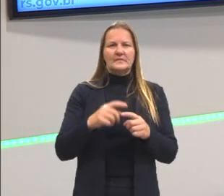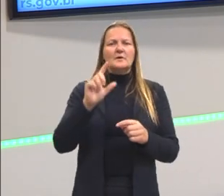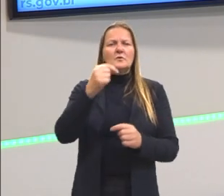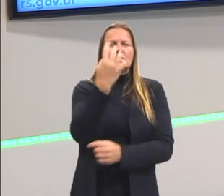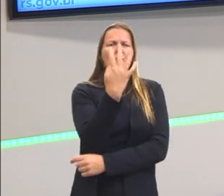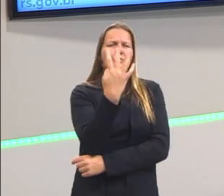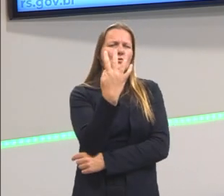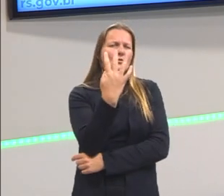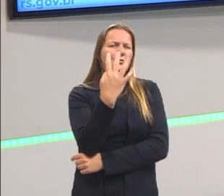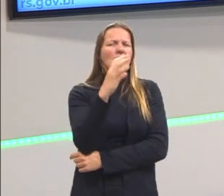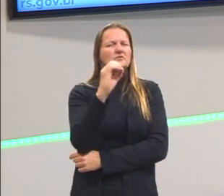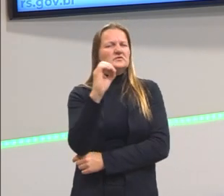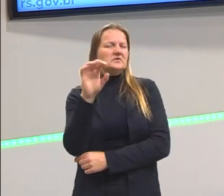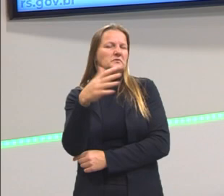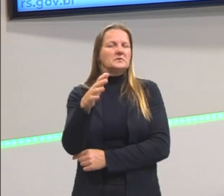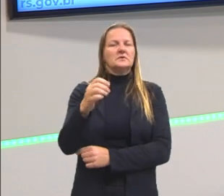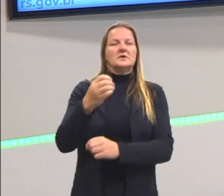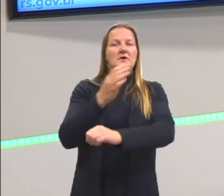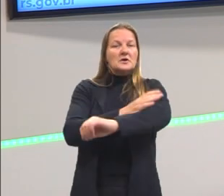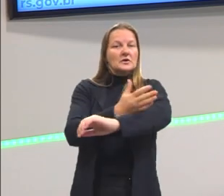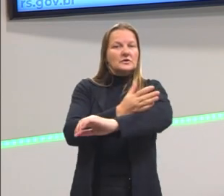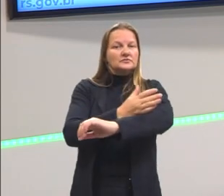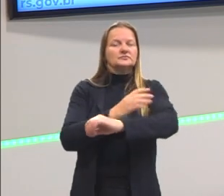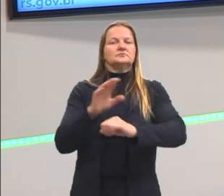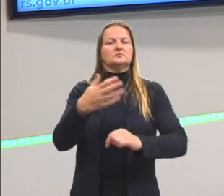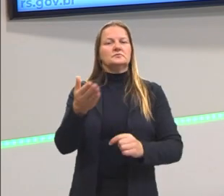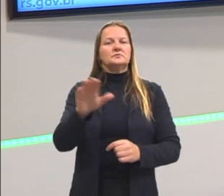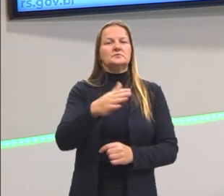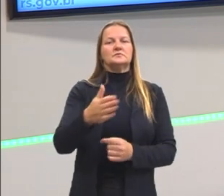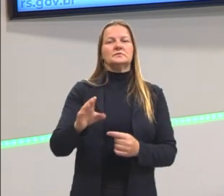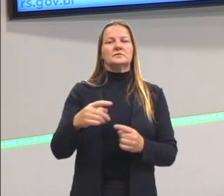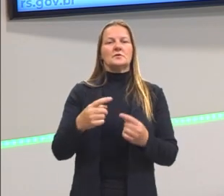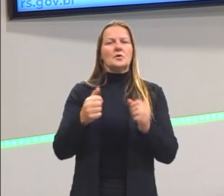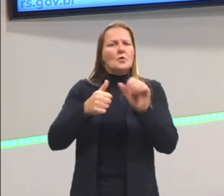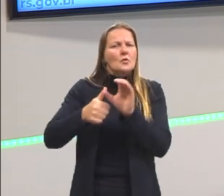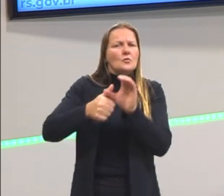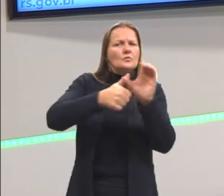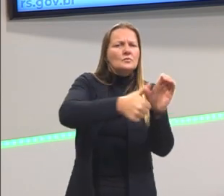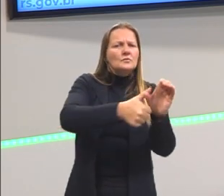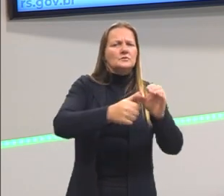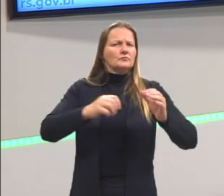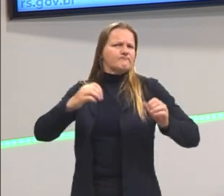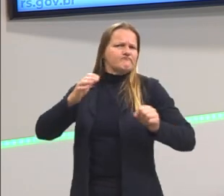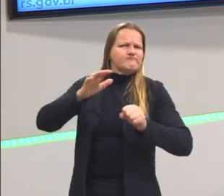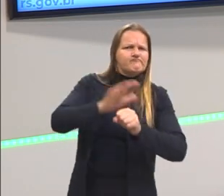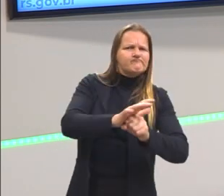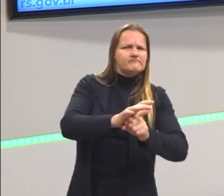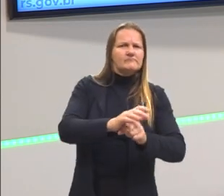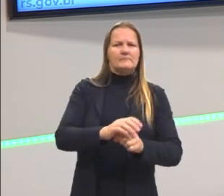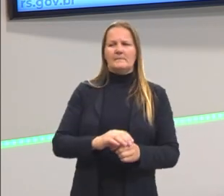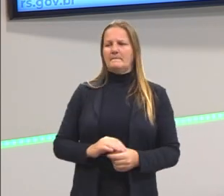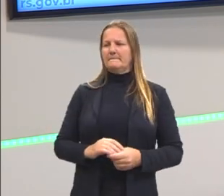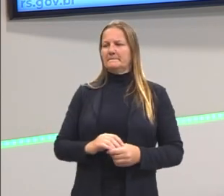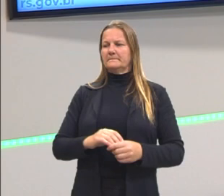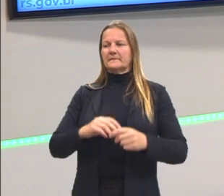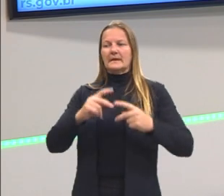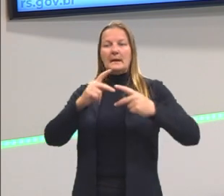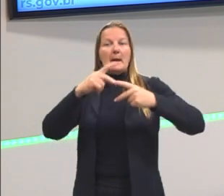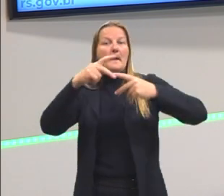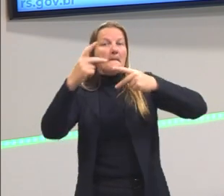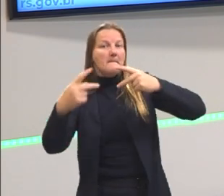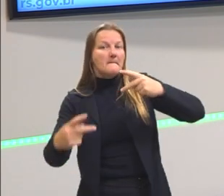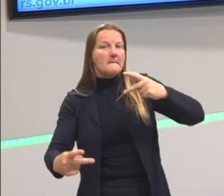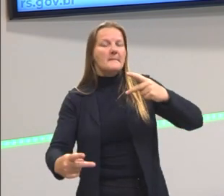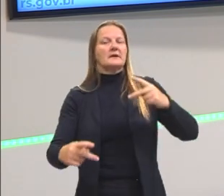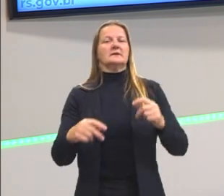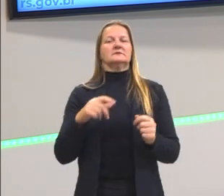e pouco, na idade média, onde o cristianismo impõe o seu paradigma, Santo Agostinho, Santo Tomás de Aquino, Santo